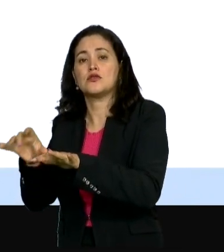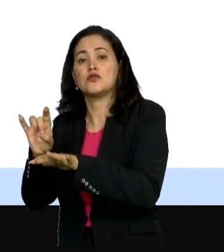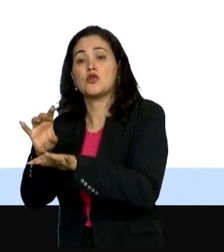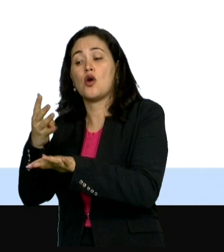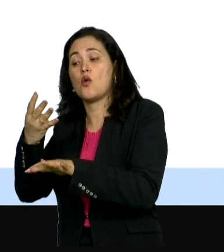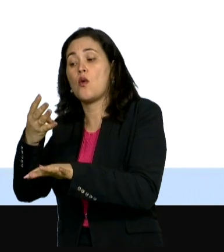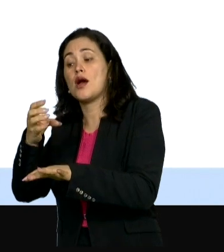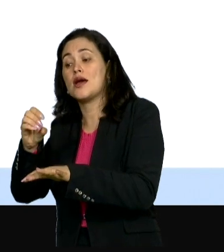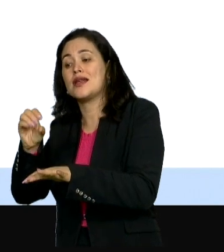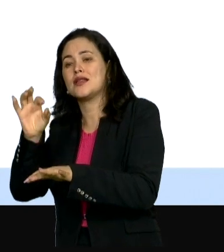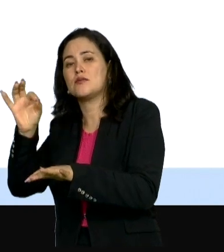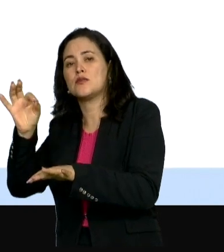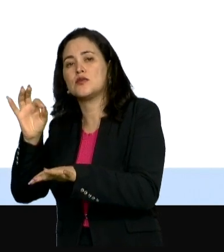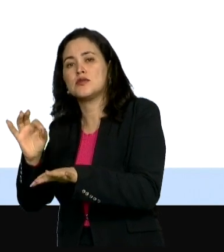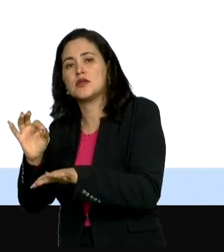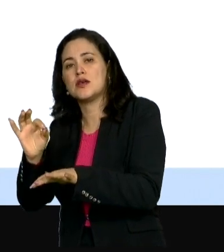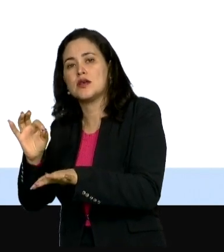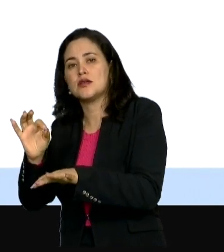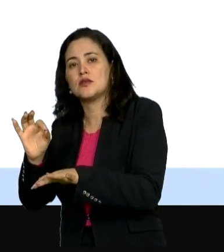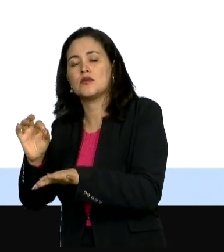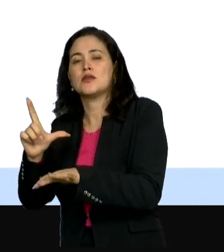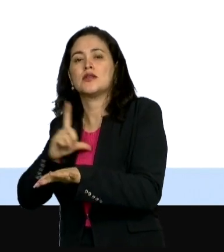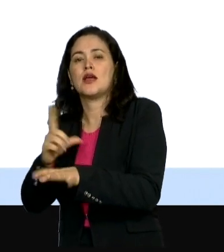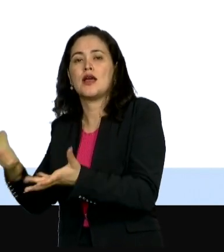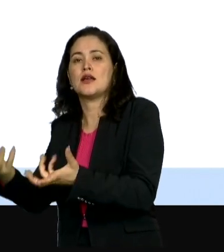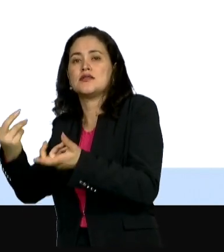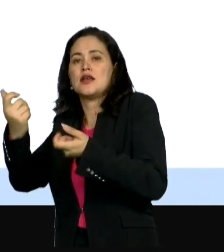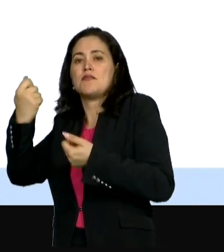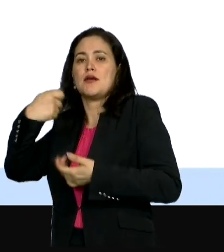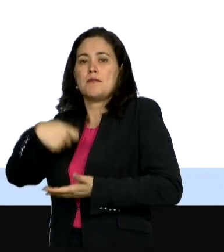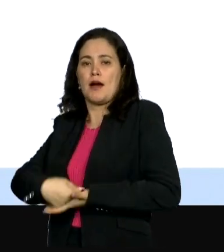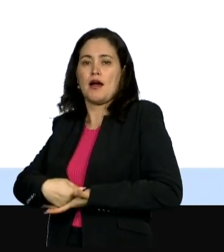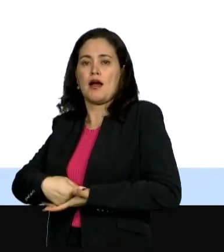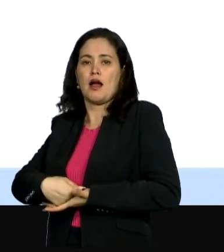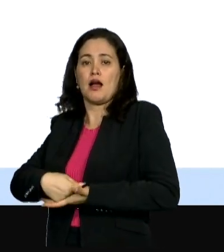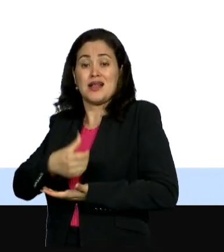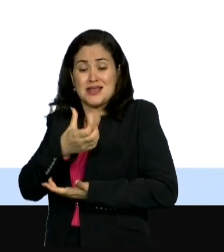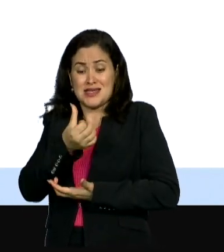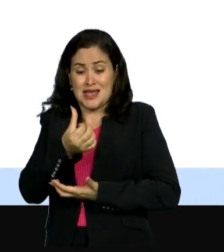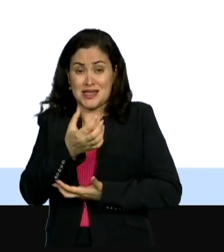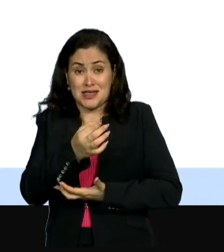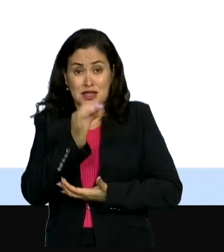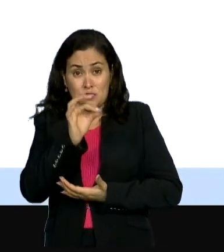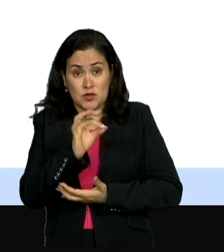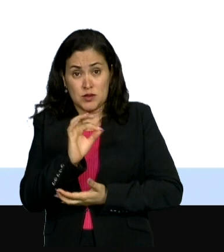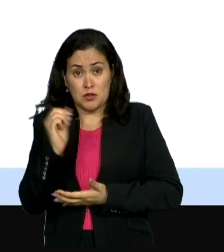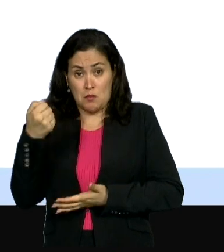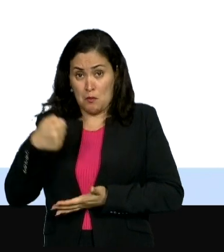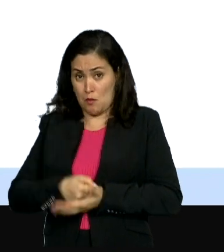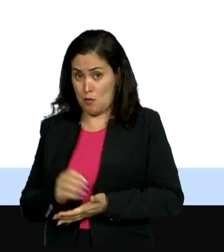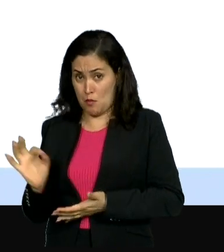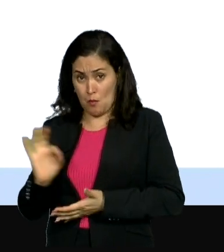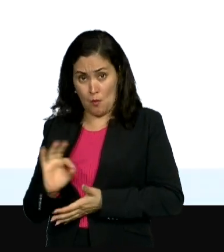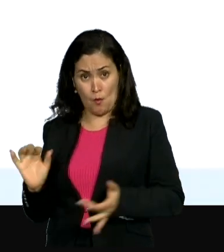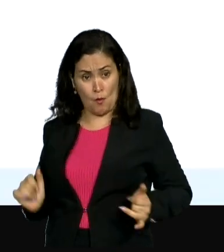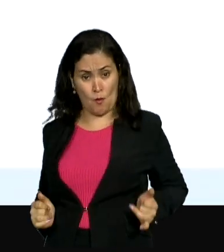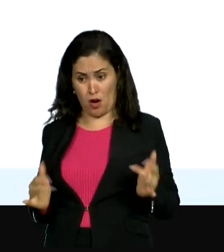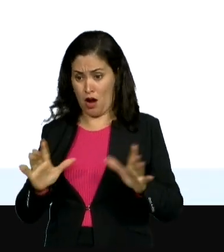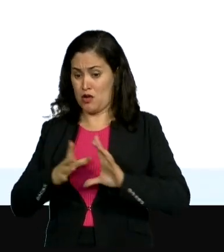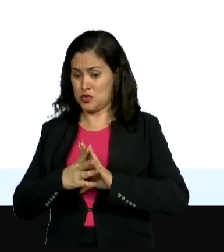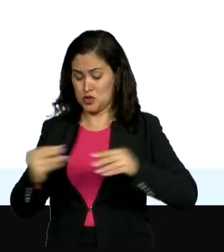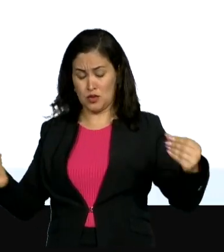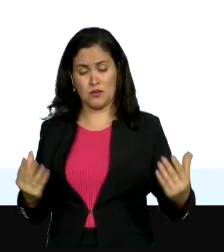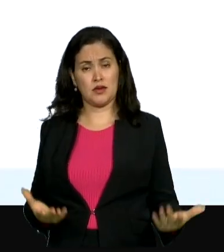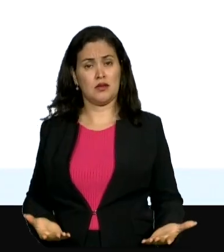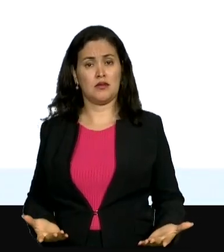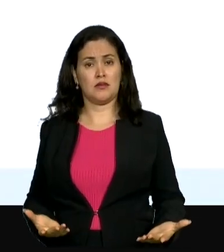Presidente, de trazer a hidrometria. E é por isso que o governo do estado está investindo, só agora em São Luís, 25 milhões